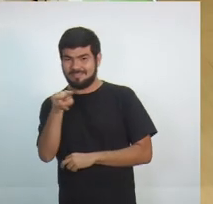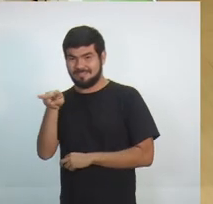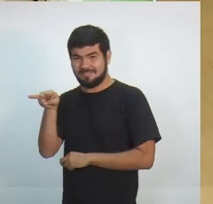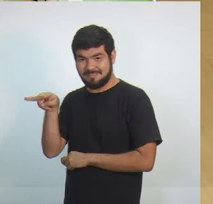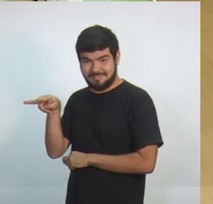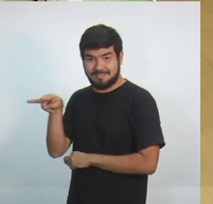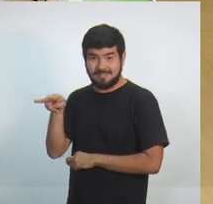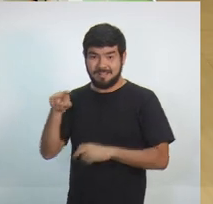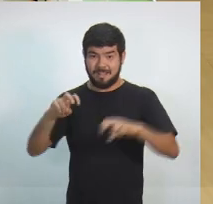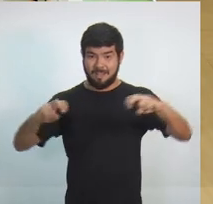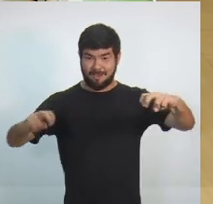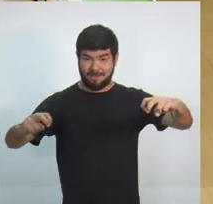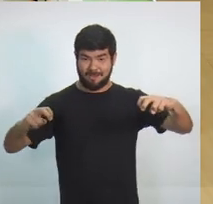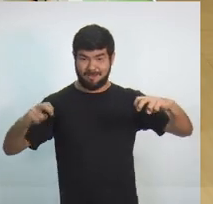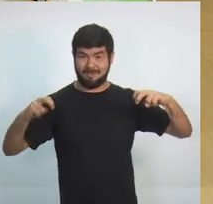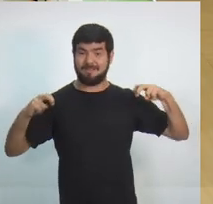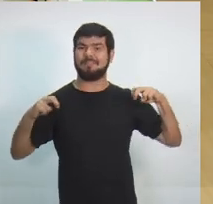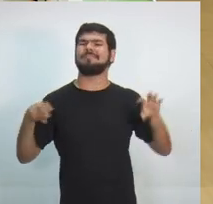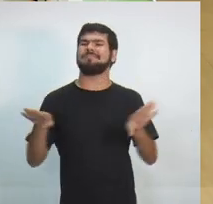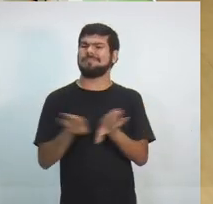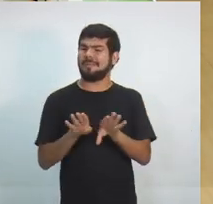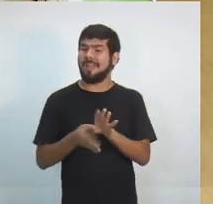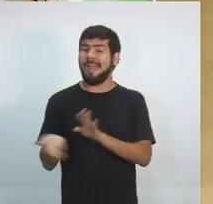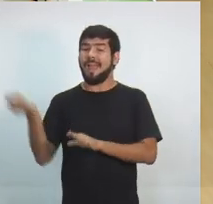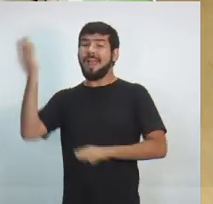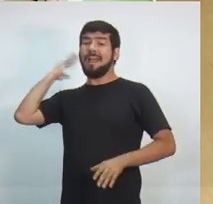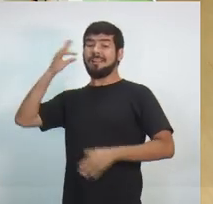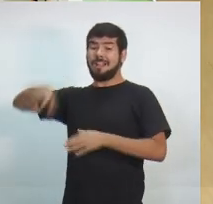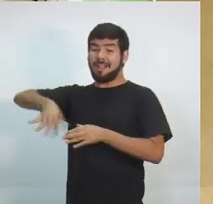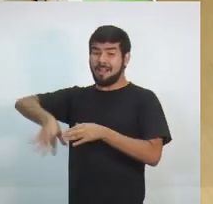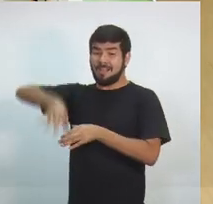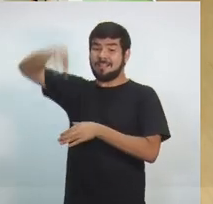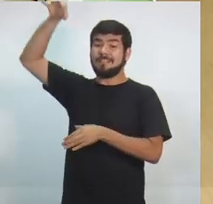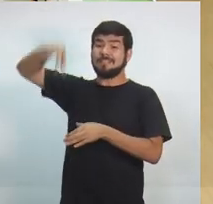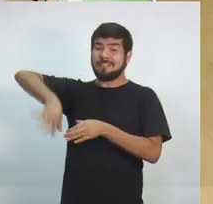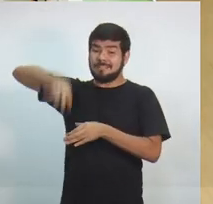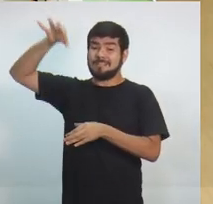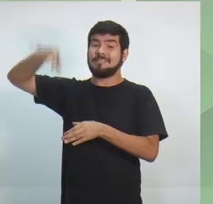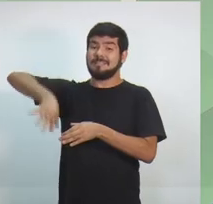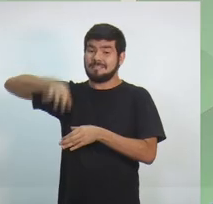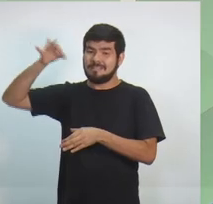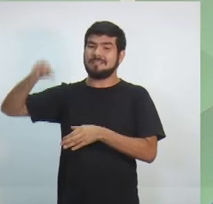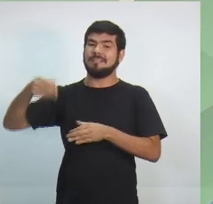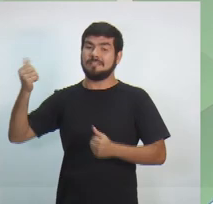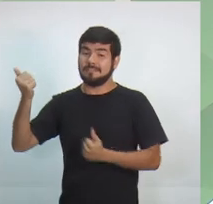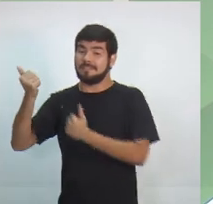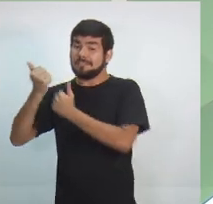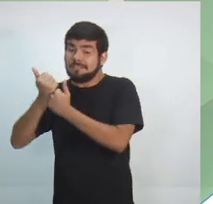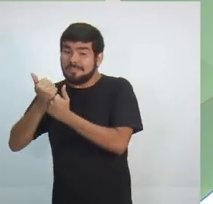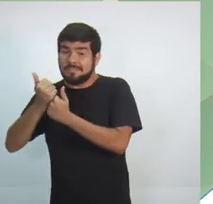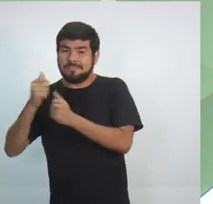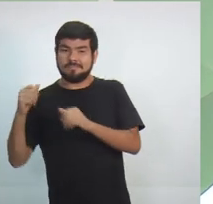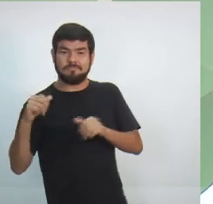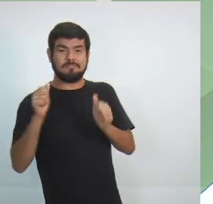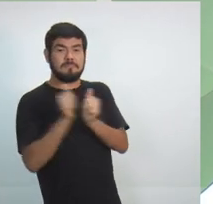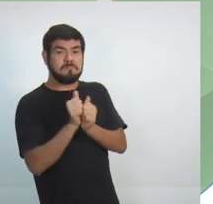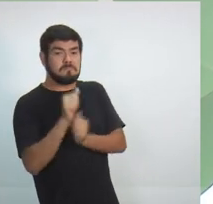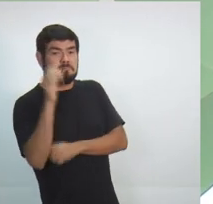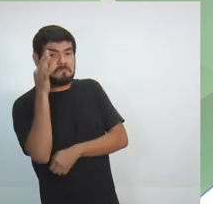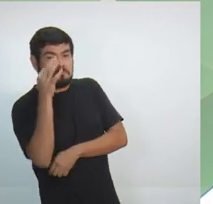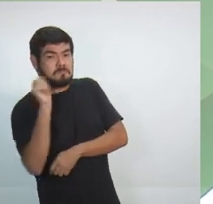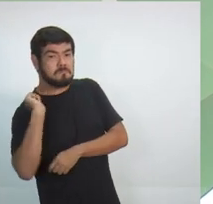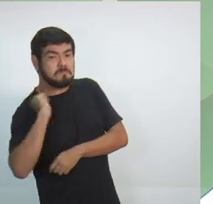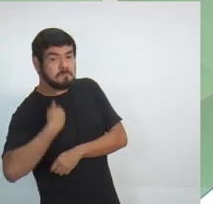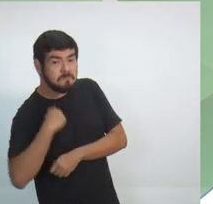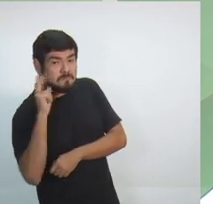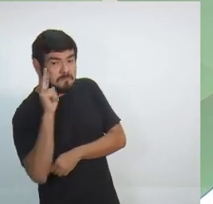aí, a Ordem das Poltronas também foi sorteada com os assessores que a gente recebeu hoje cedo para trazer todas as...